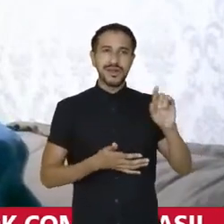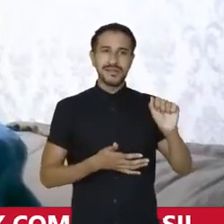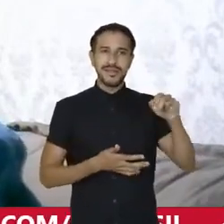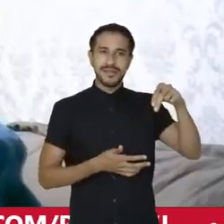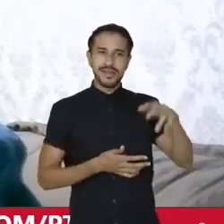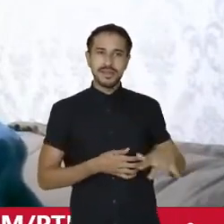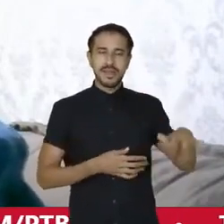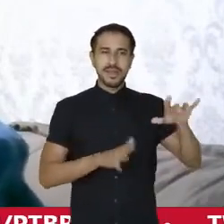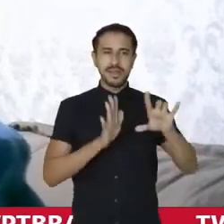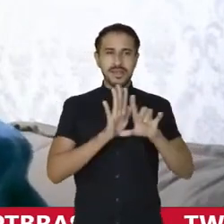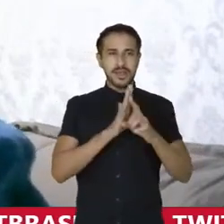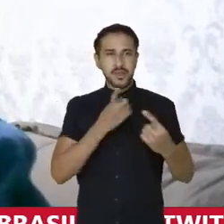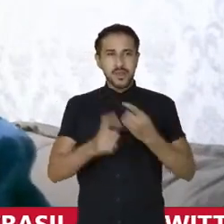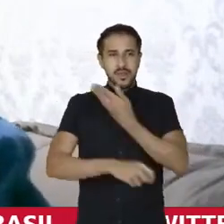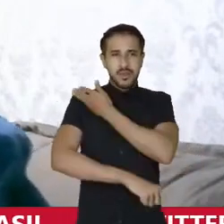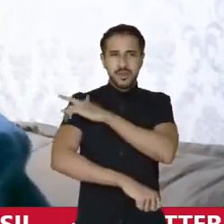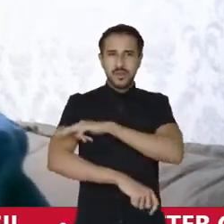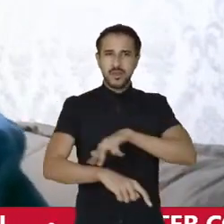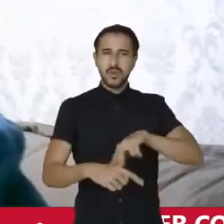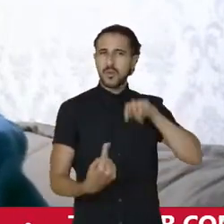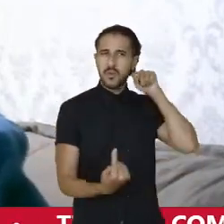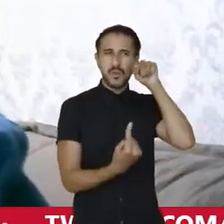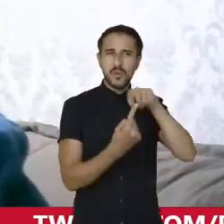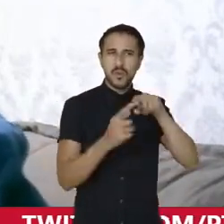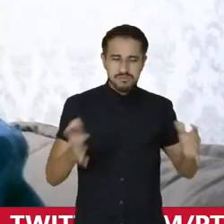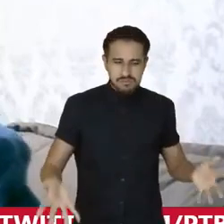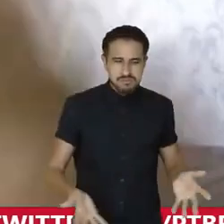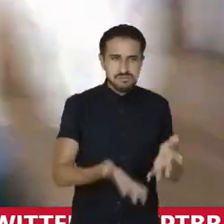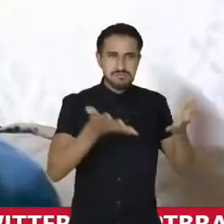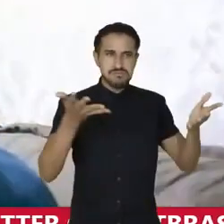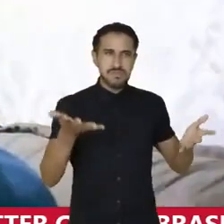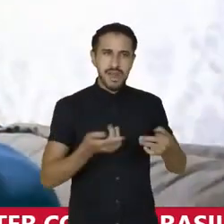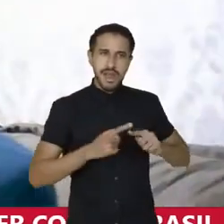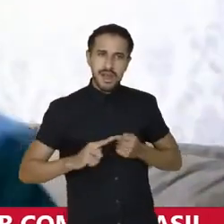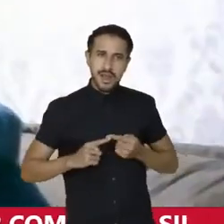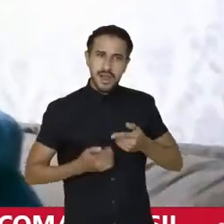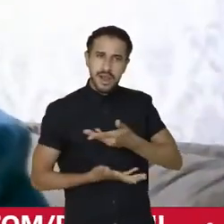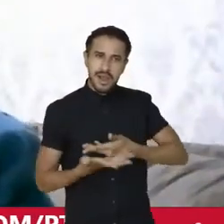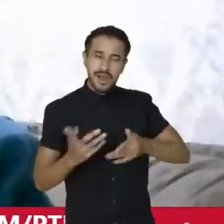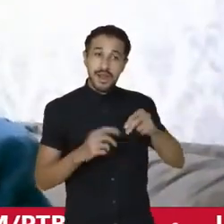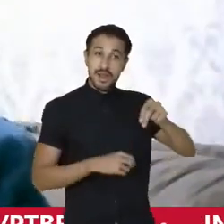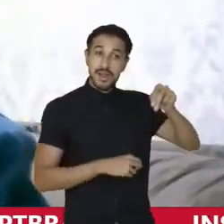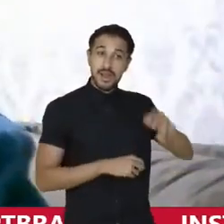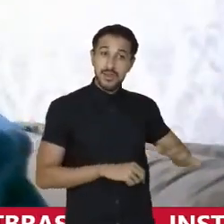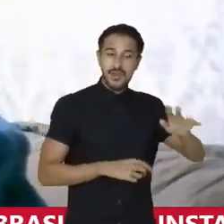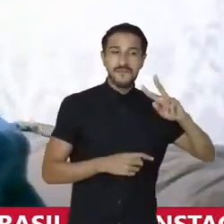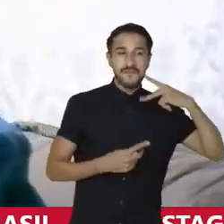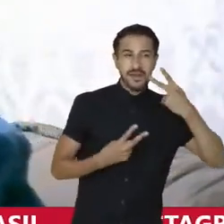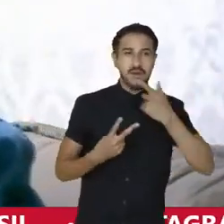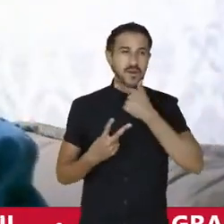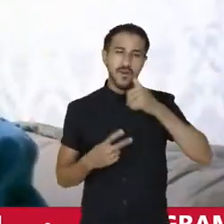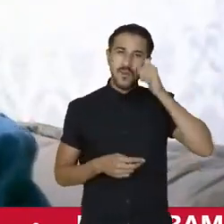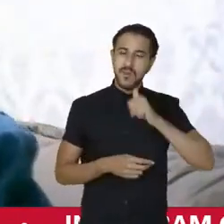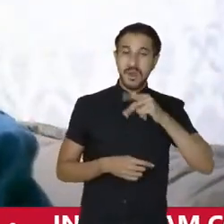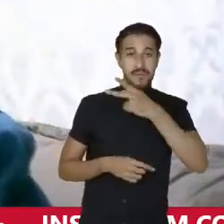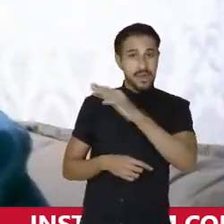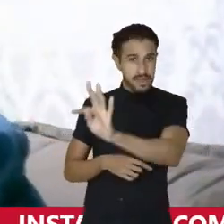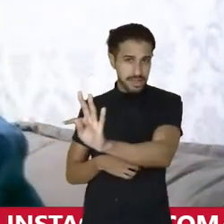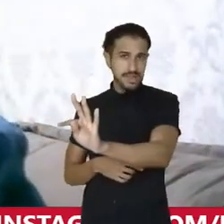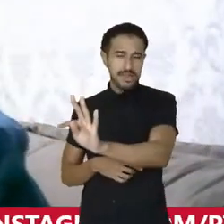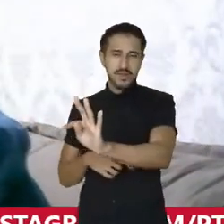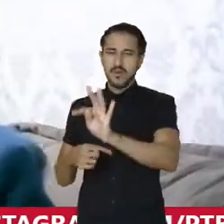de Legislação Antirracista, com o objetivo de incentivar uma articulação nacional entre vereadoras e vereadores do PT